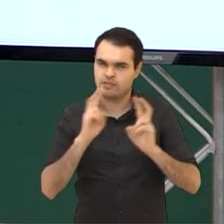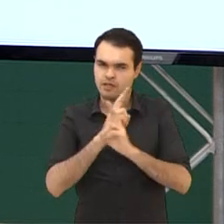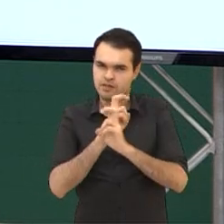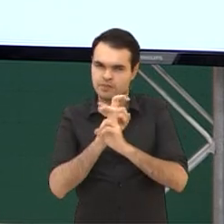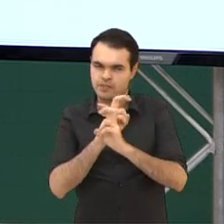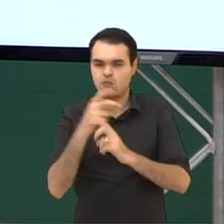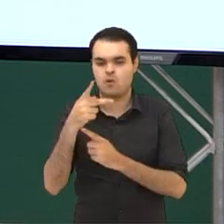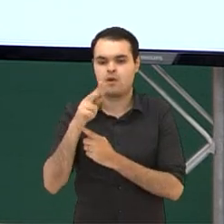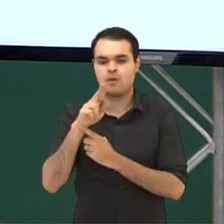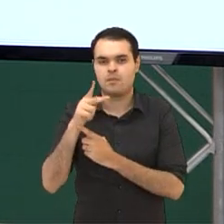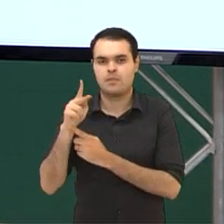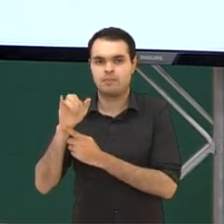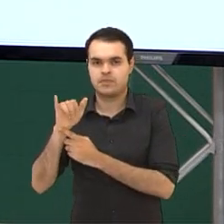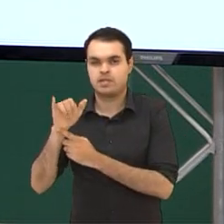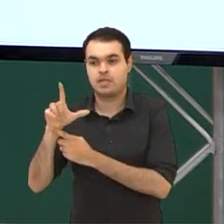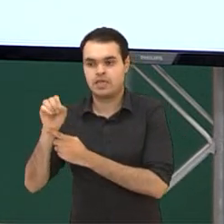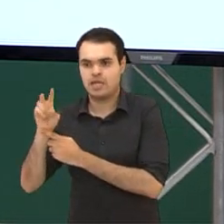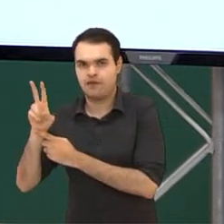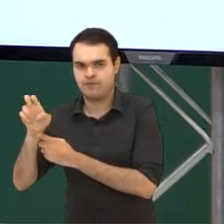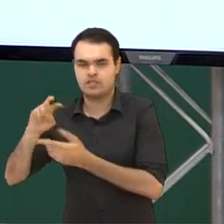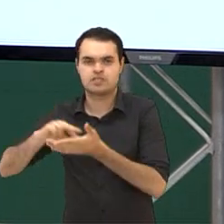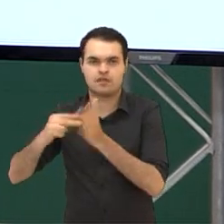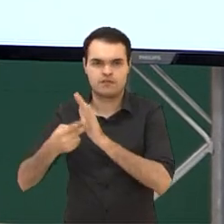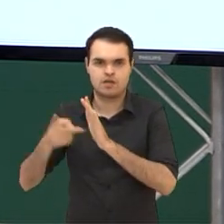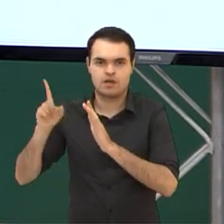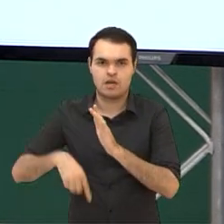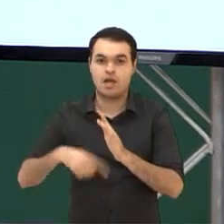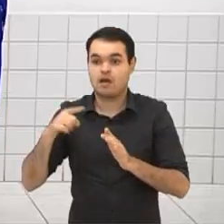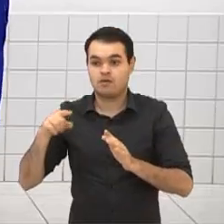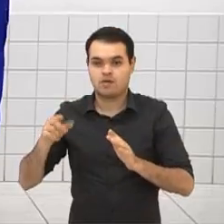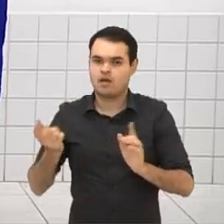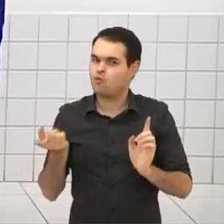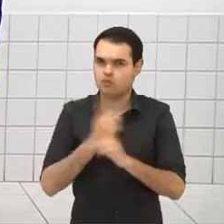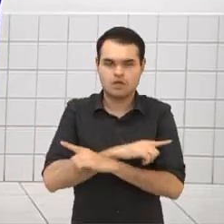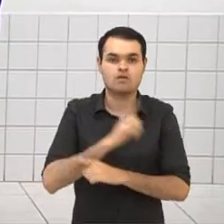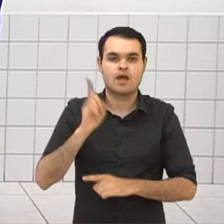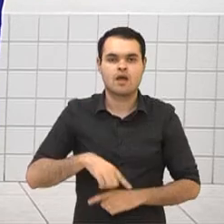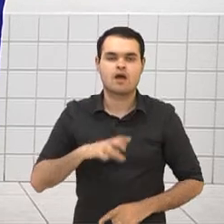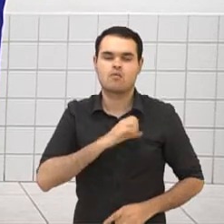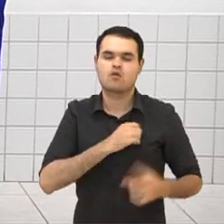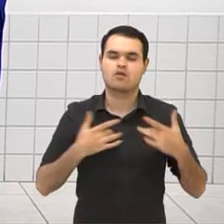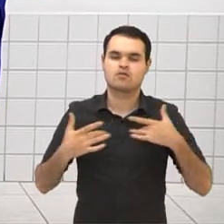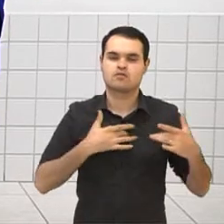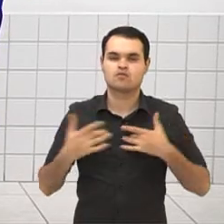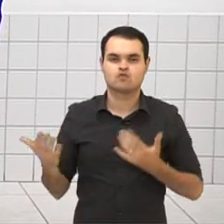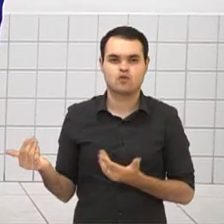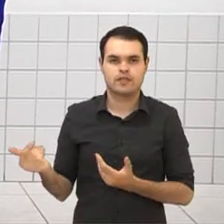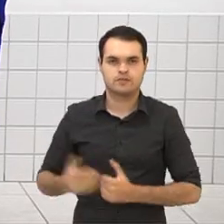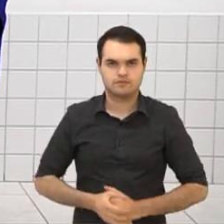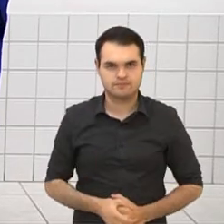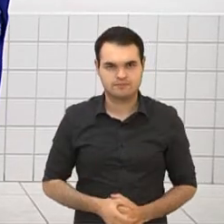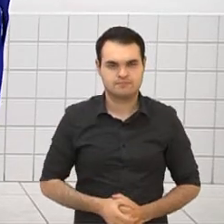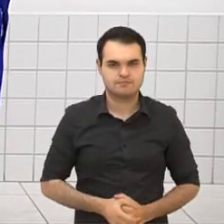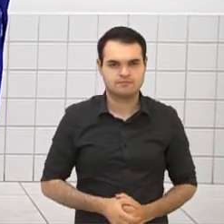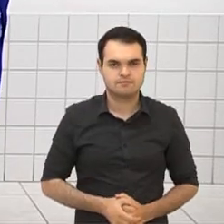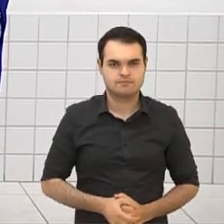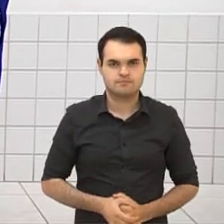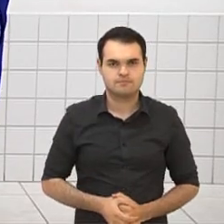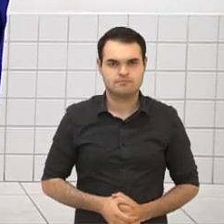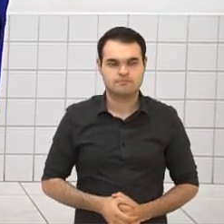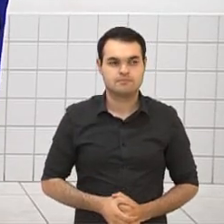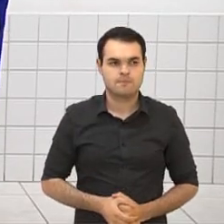trabalhando aqui do nosso título, de pop love, ela significa o amor adolescente. Isso, isso mesmo. Show de bola. Vamos seguir então. Bom,